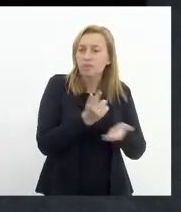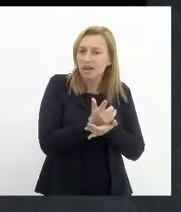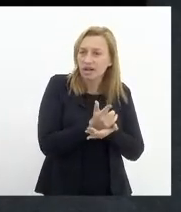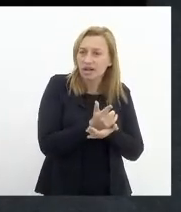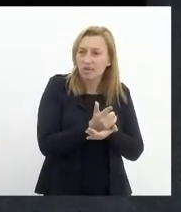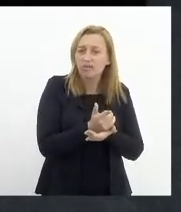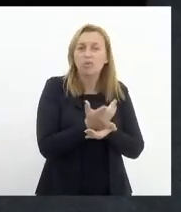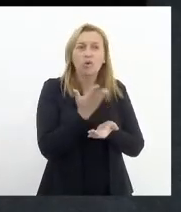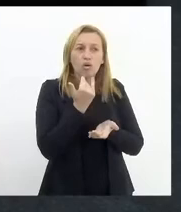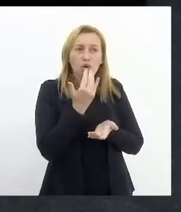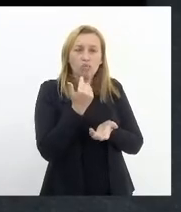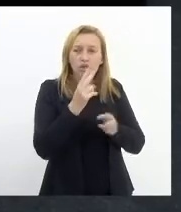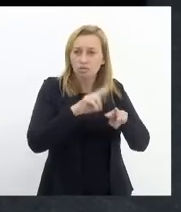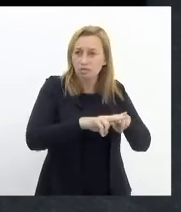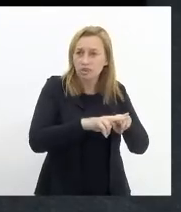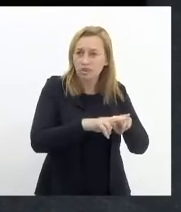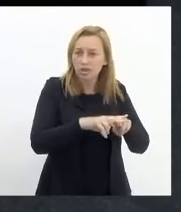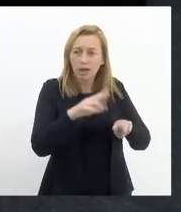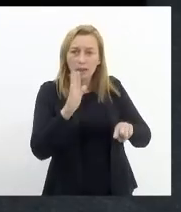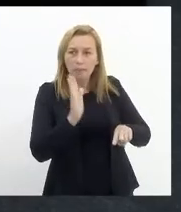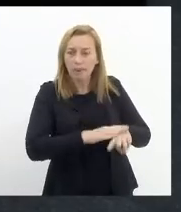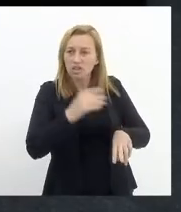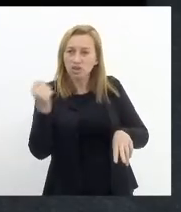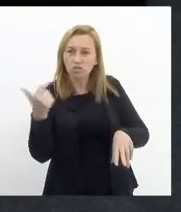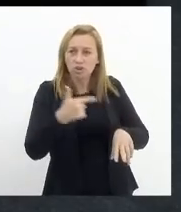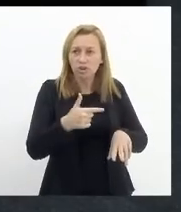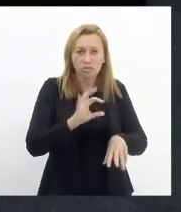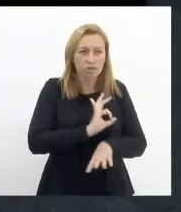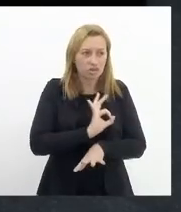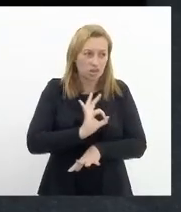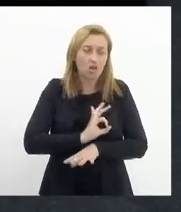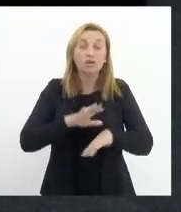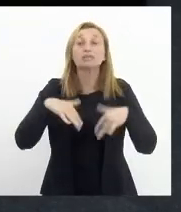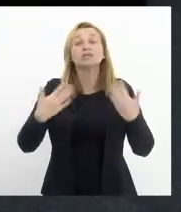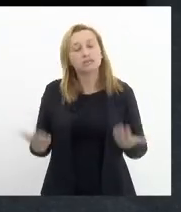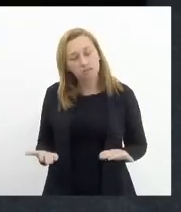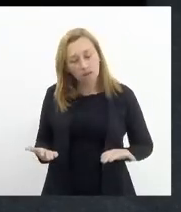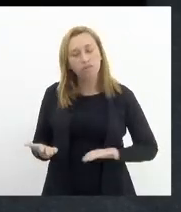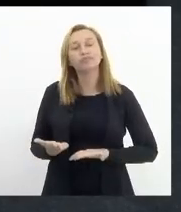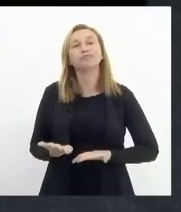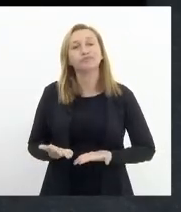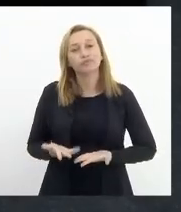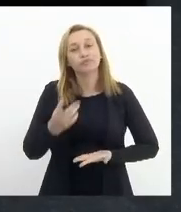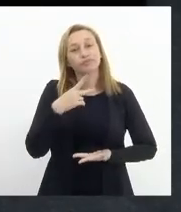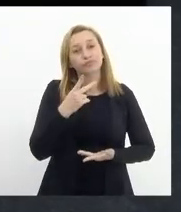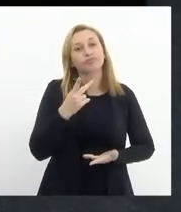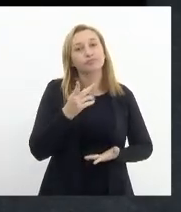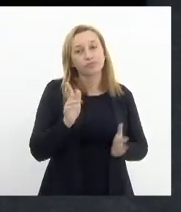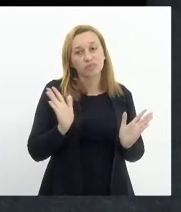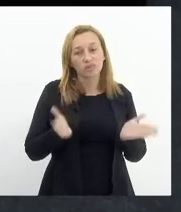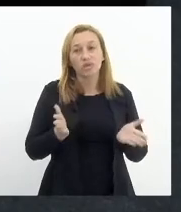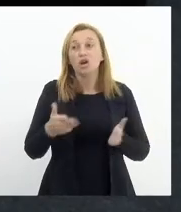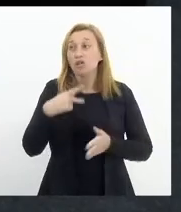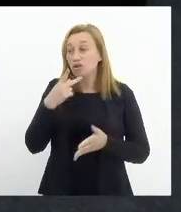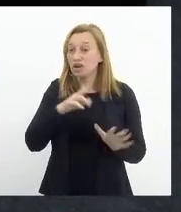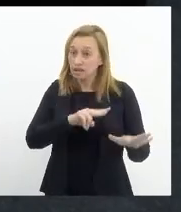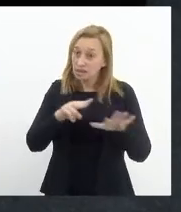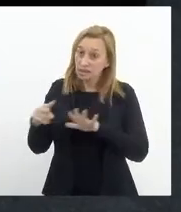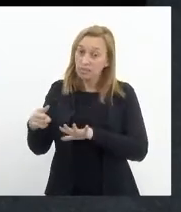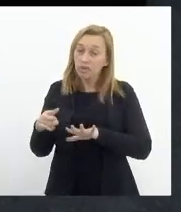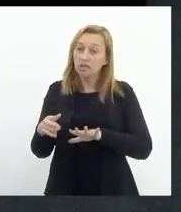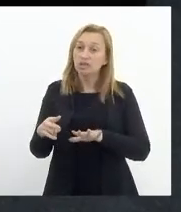valor que se gastava com a alimentação dos policiais. Então, vamos fazer aqui hoje, eu disse essa semana